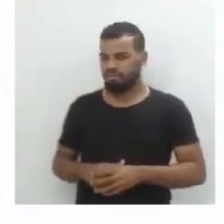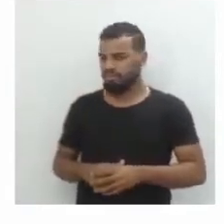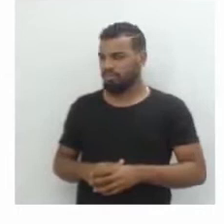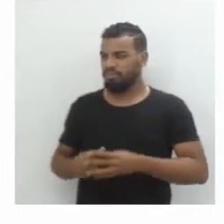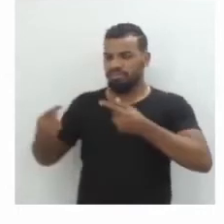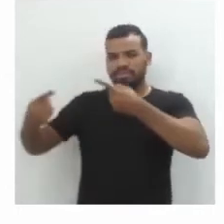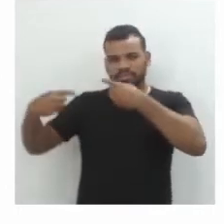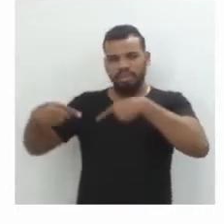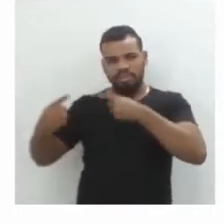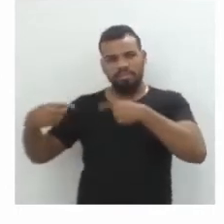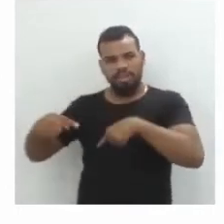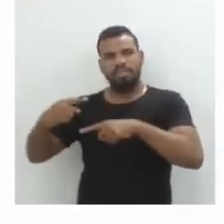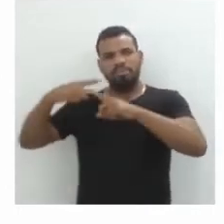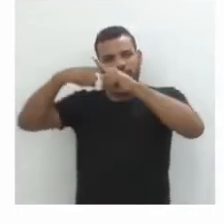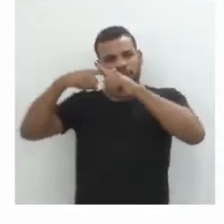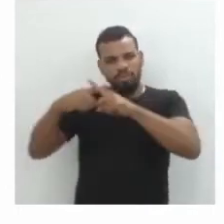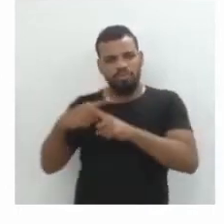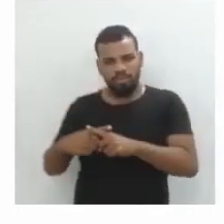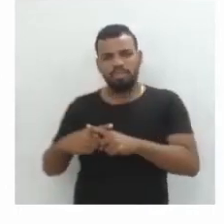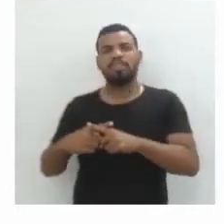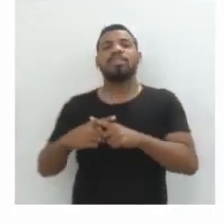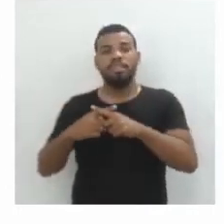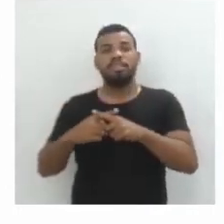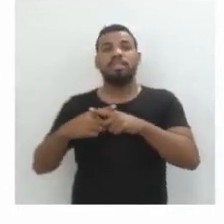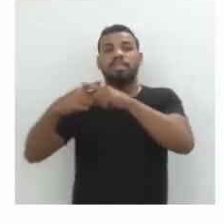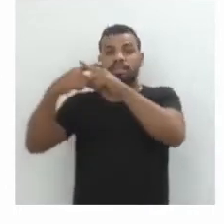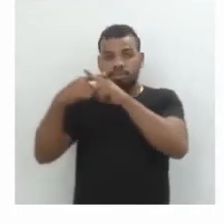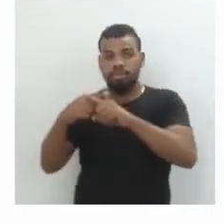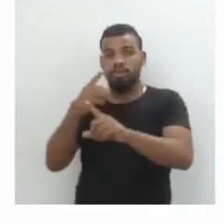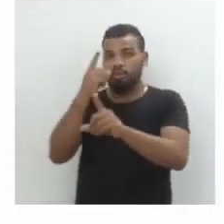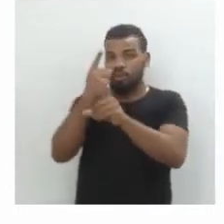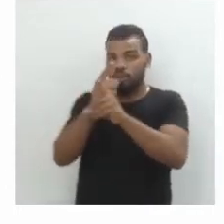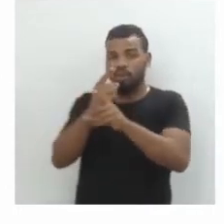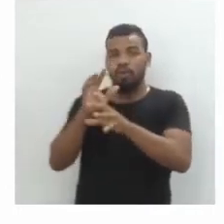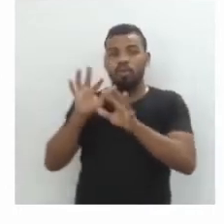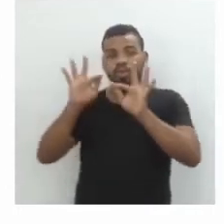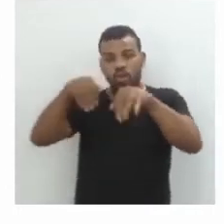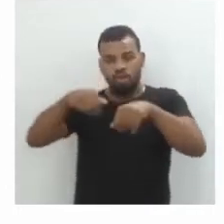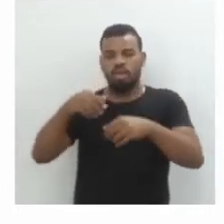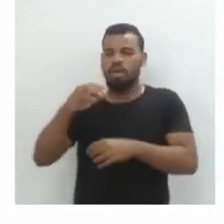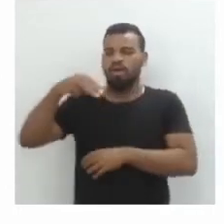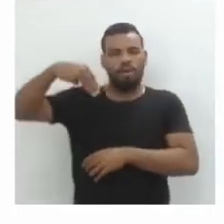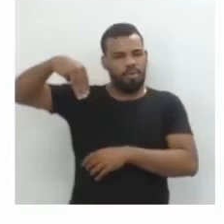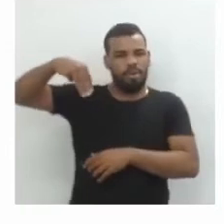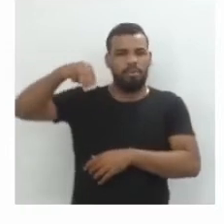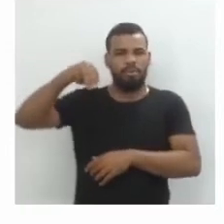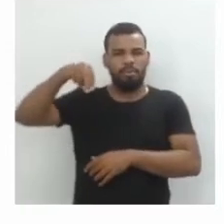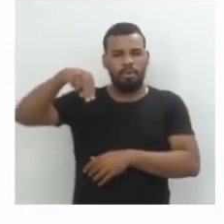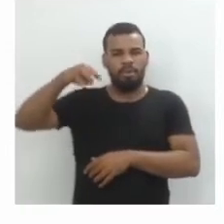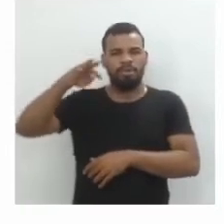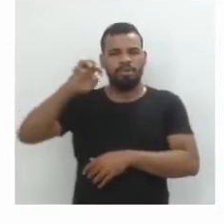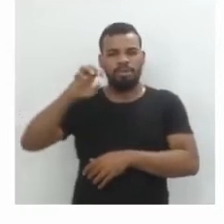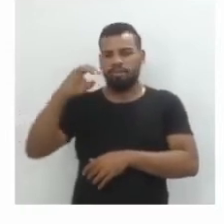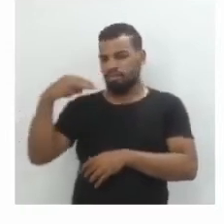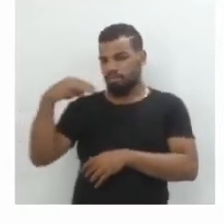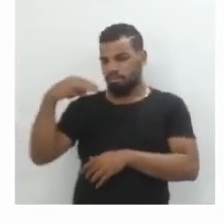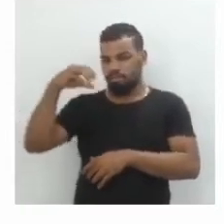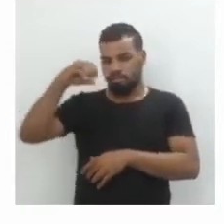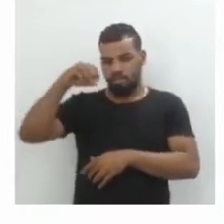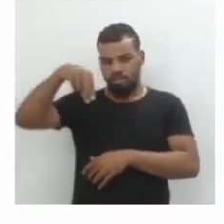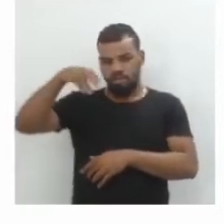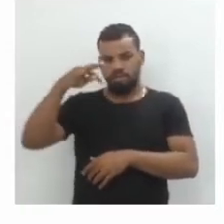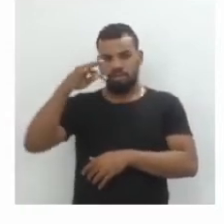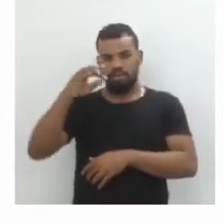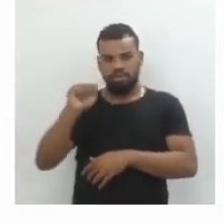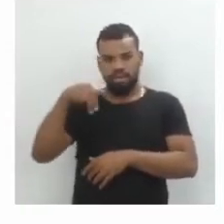mil vezes 1,15. Fazendo esse cálculo, essa multiplicação, a gente chega ao resultado de 18.400. Quando é